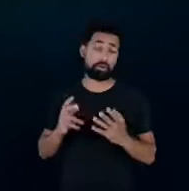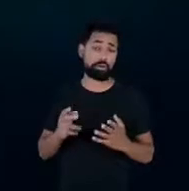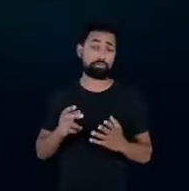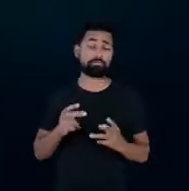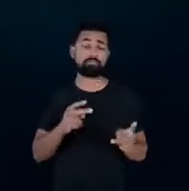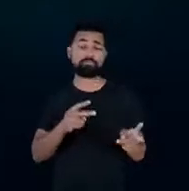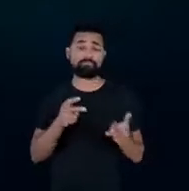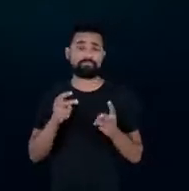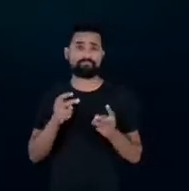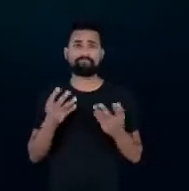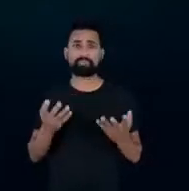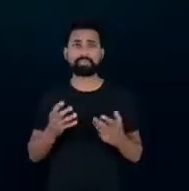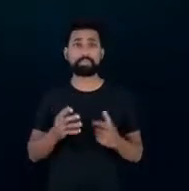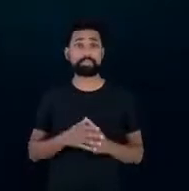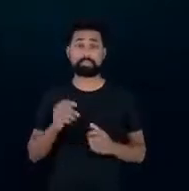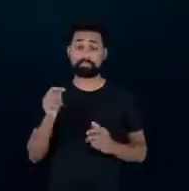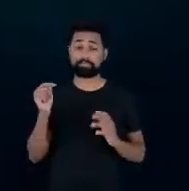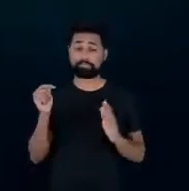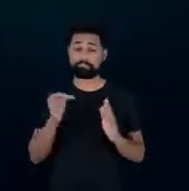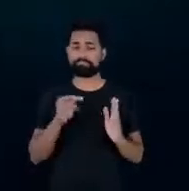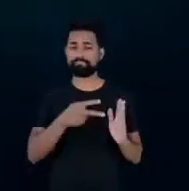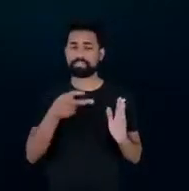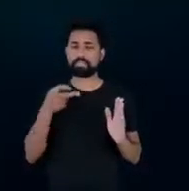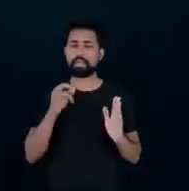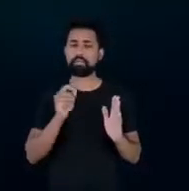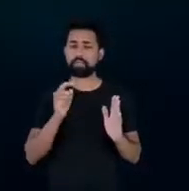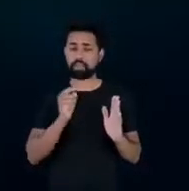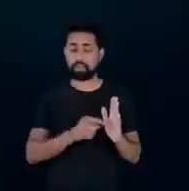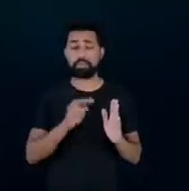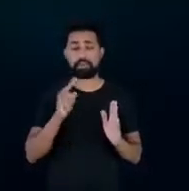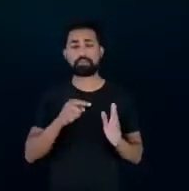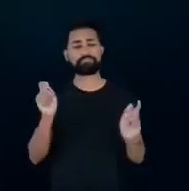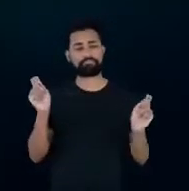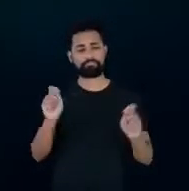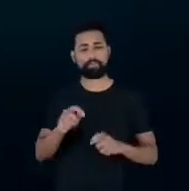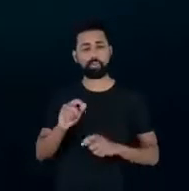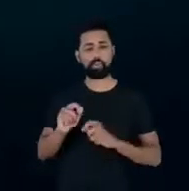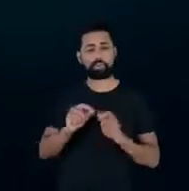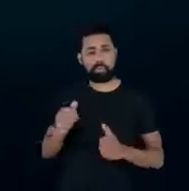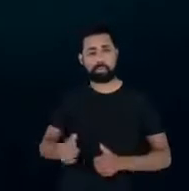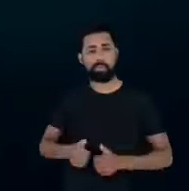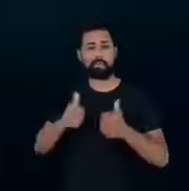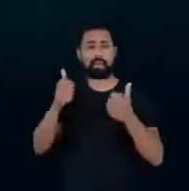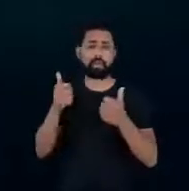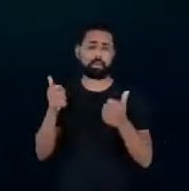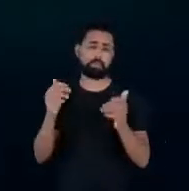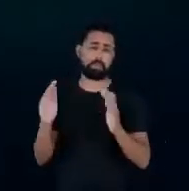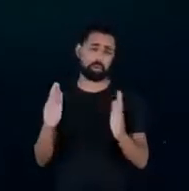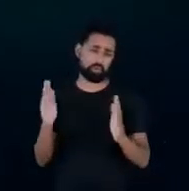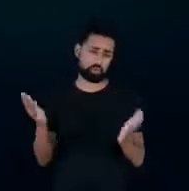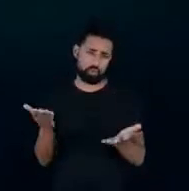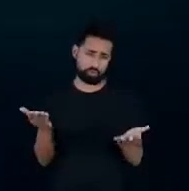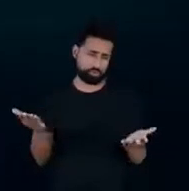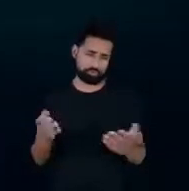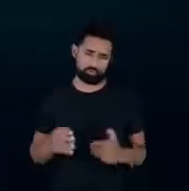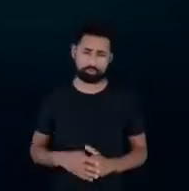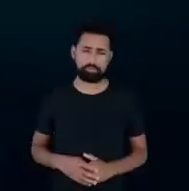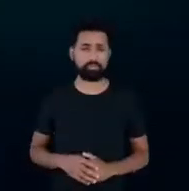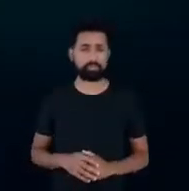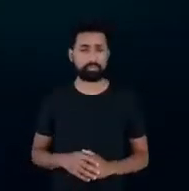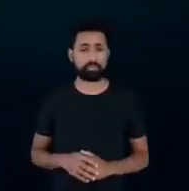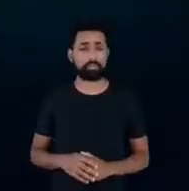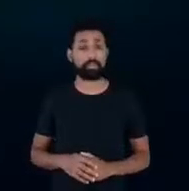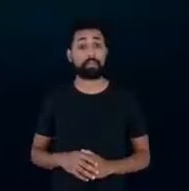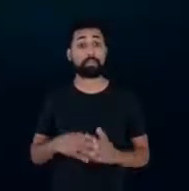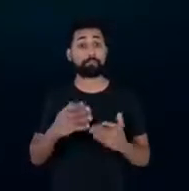que aí está o grande potencial para a eficiência energética nos dias de hoje e aí concluindo